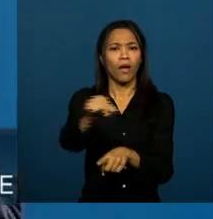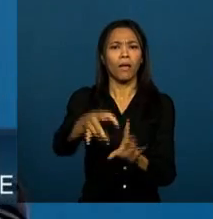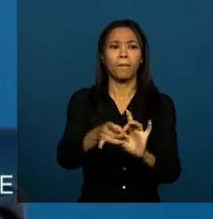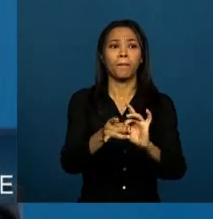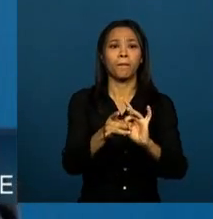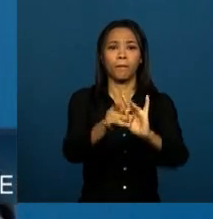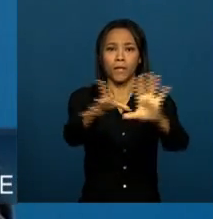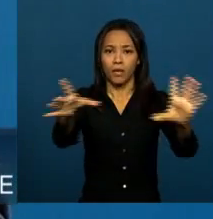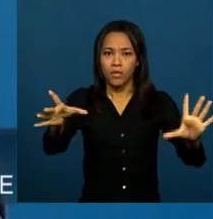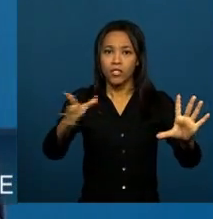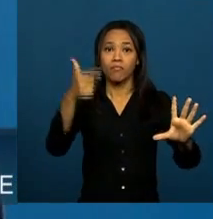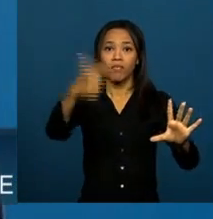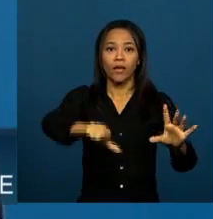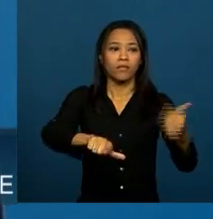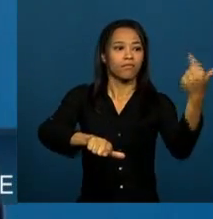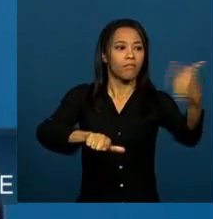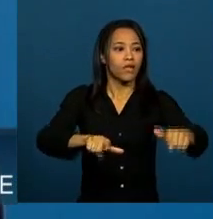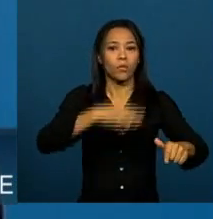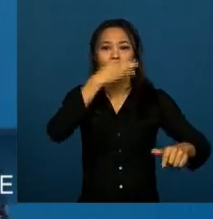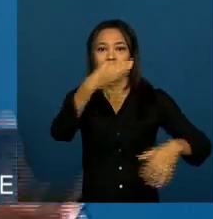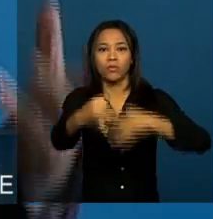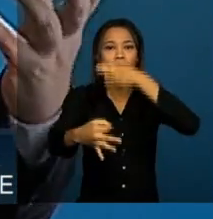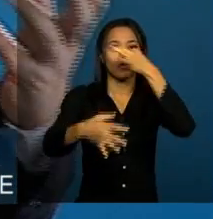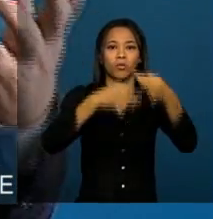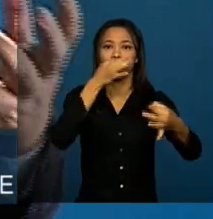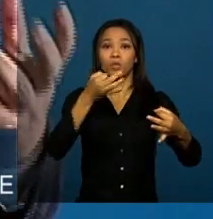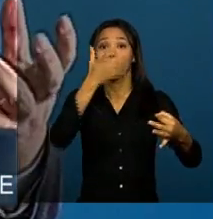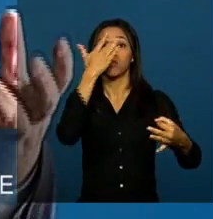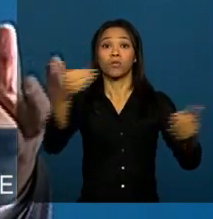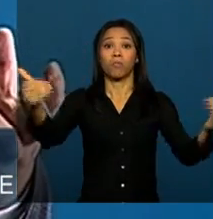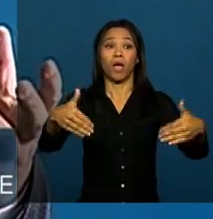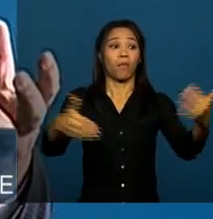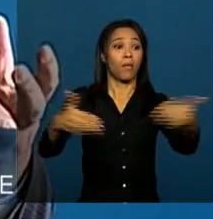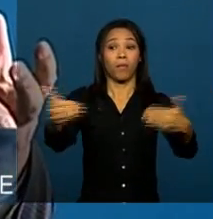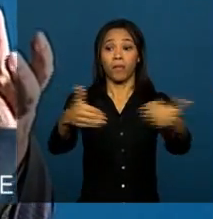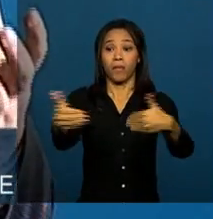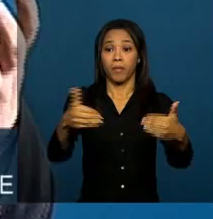cada vez mais participação popular e a interação